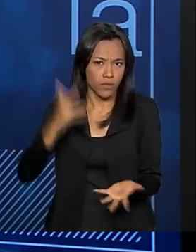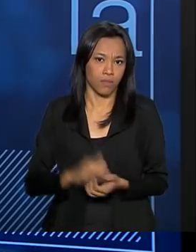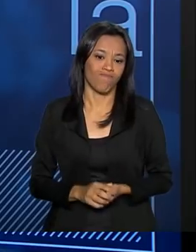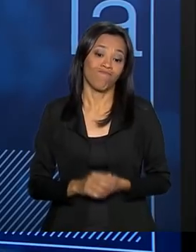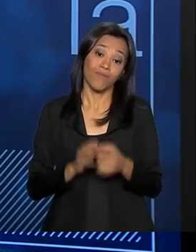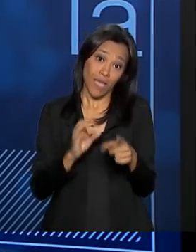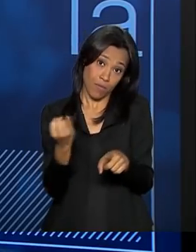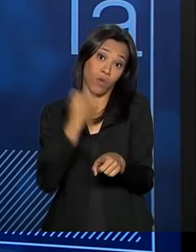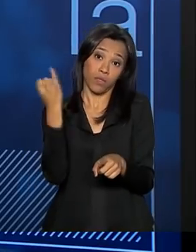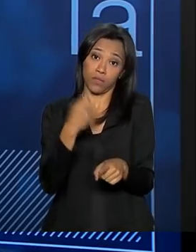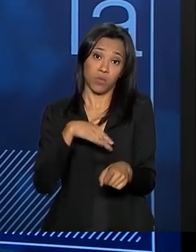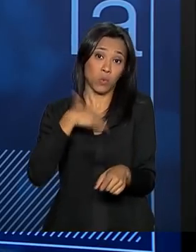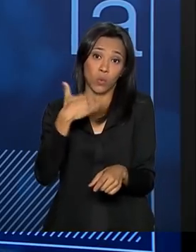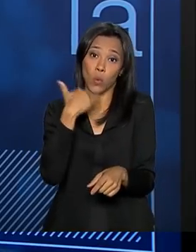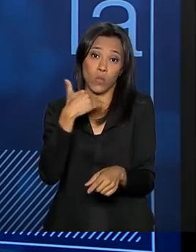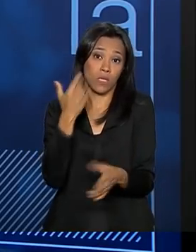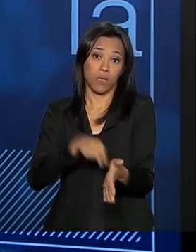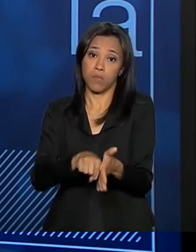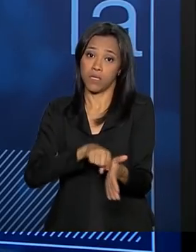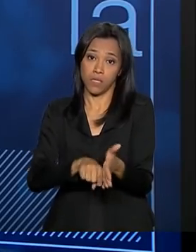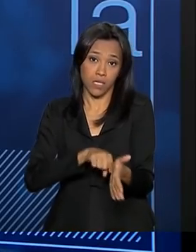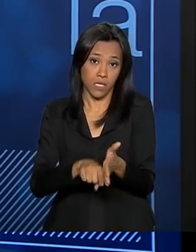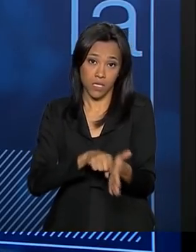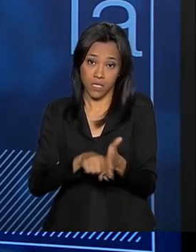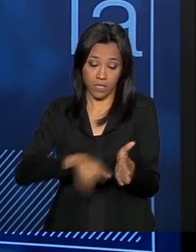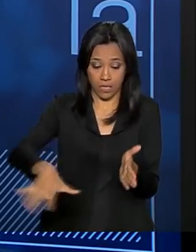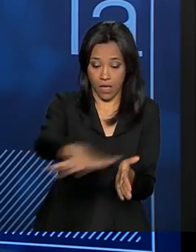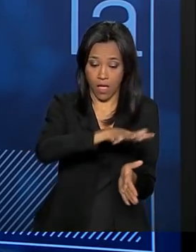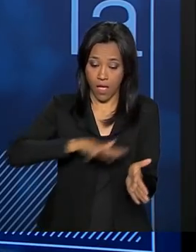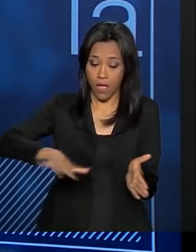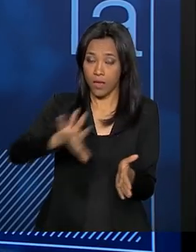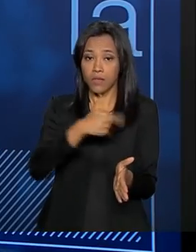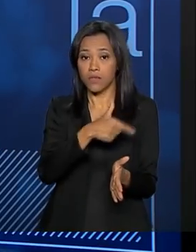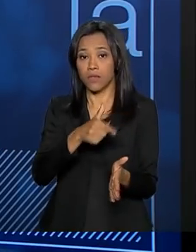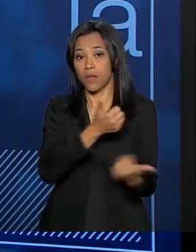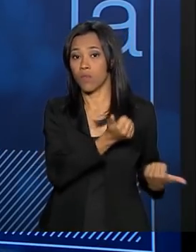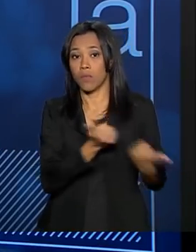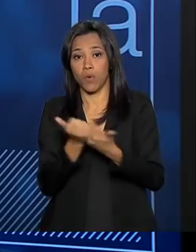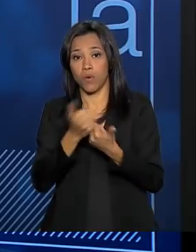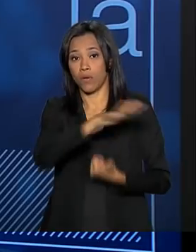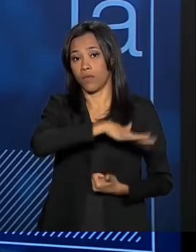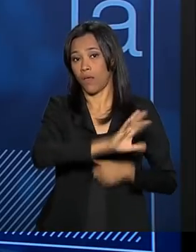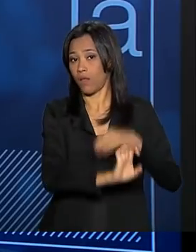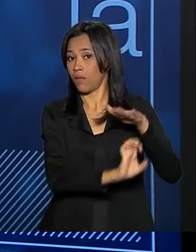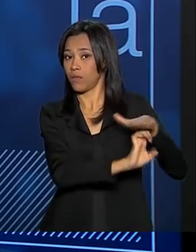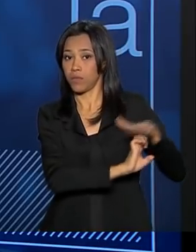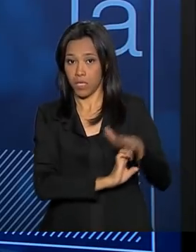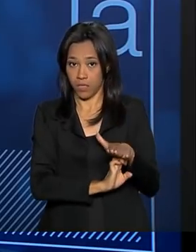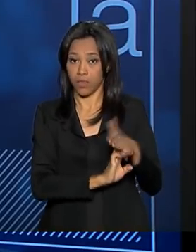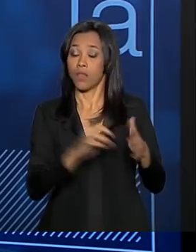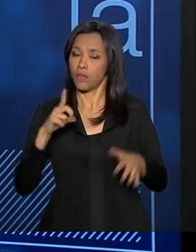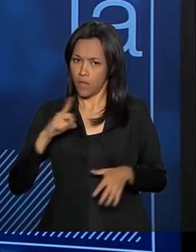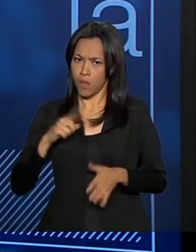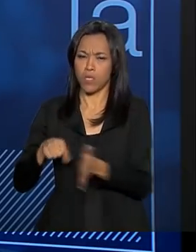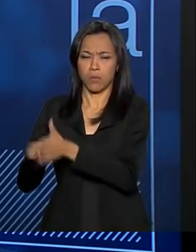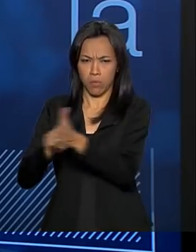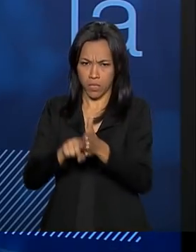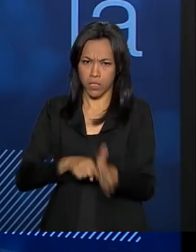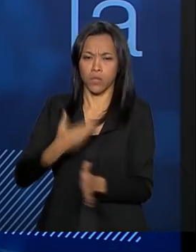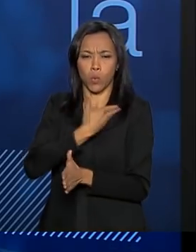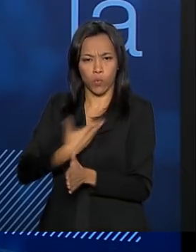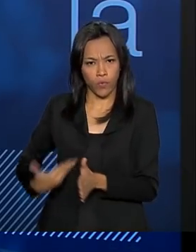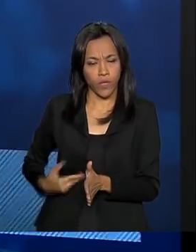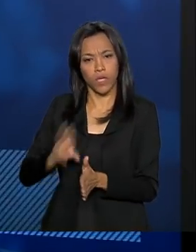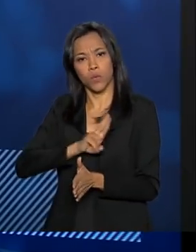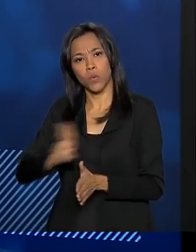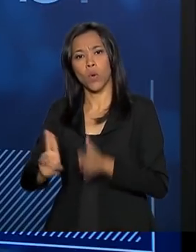Não se faz pesquisa e desenvolvimento no agro sem a presença do setor privado. Nós temos a pesquisa pública, nós temos a Embrapa, a